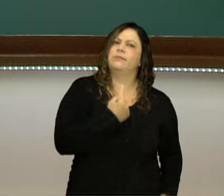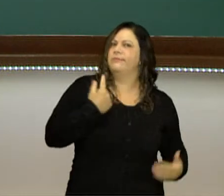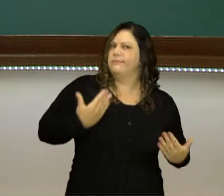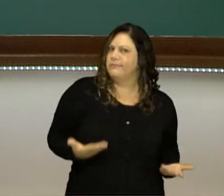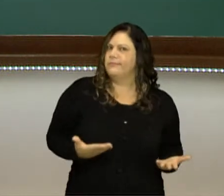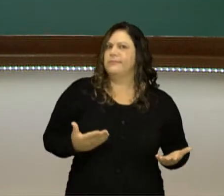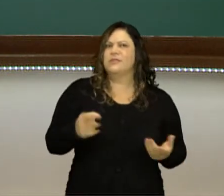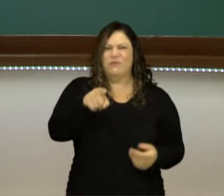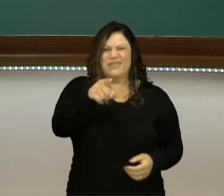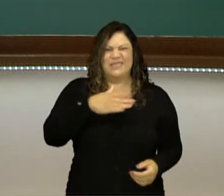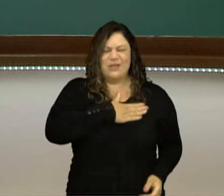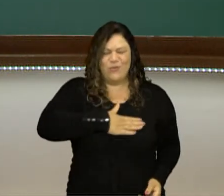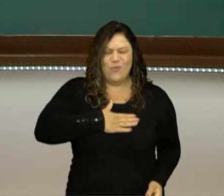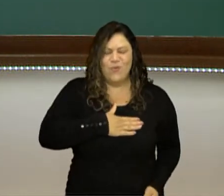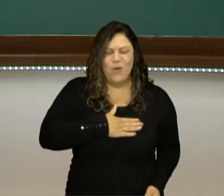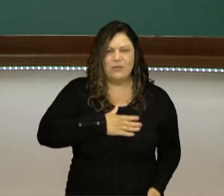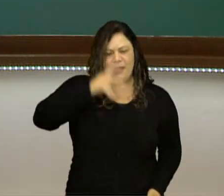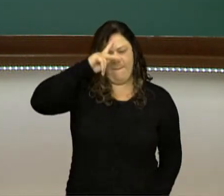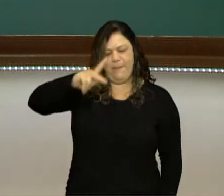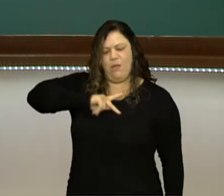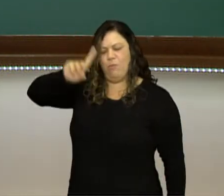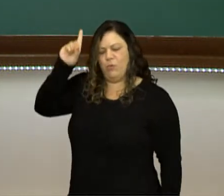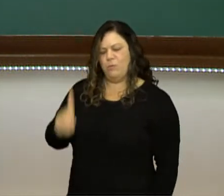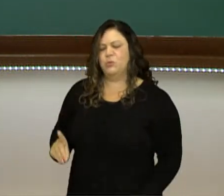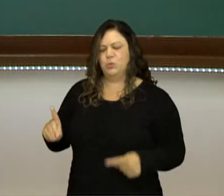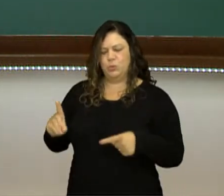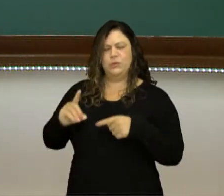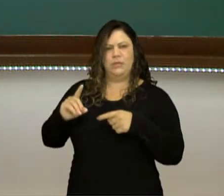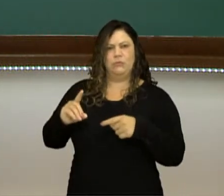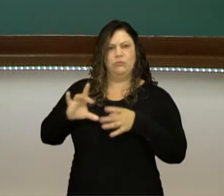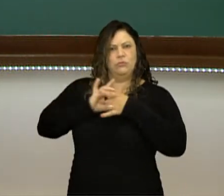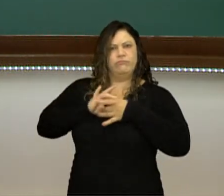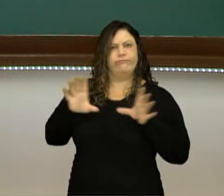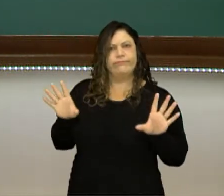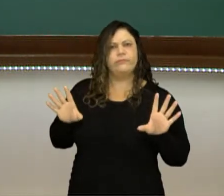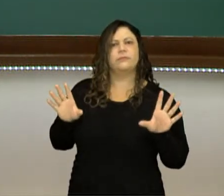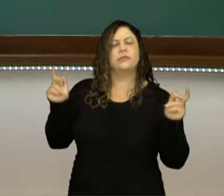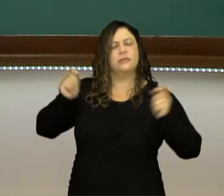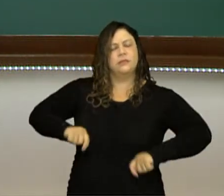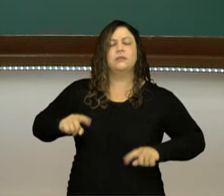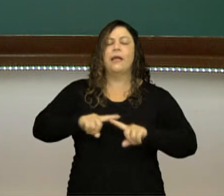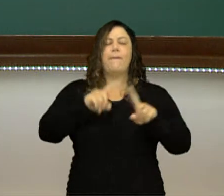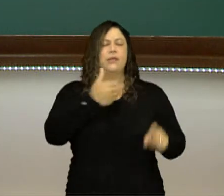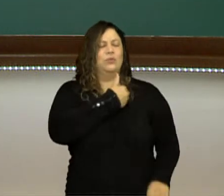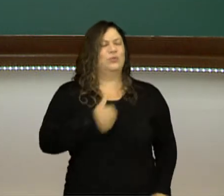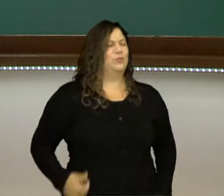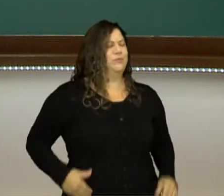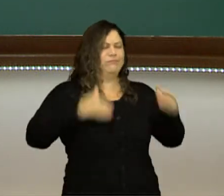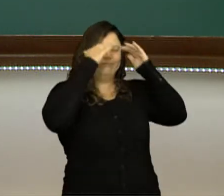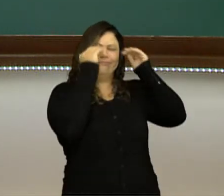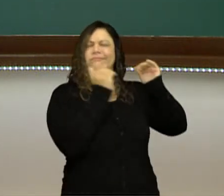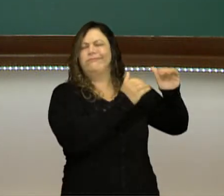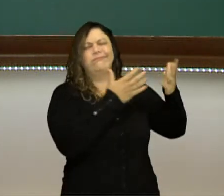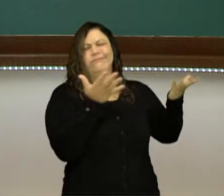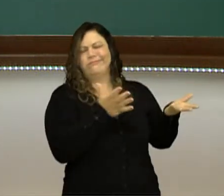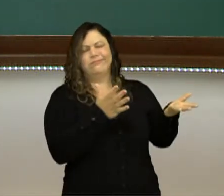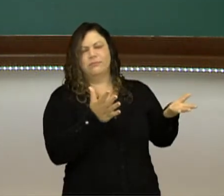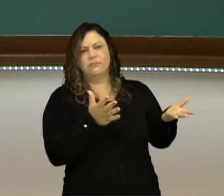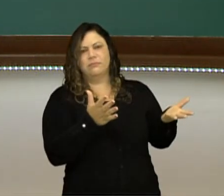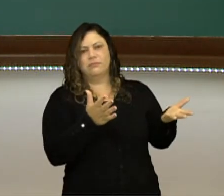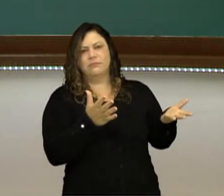Você gosta que respeite seus direitos individuais, as liberdades? Será que um governo que desrespeita isso é um bom governo para a gente?